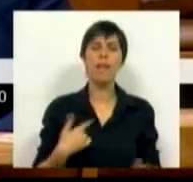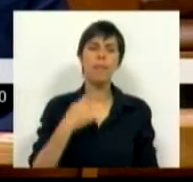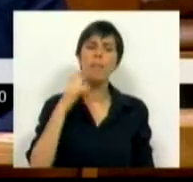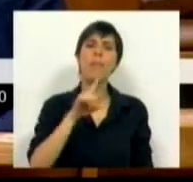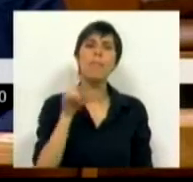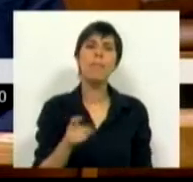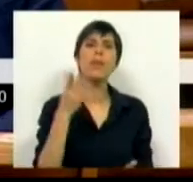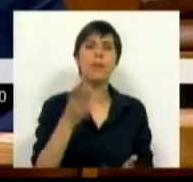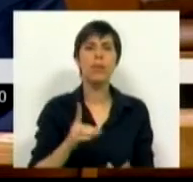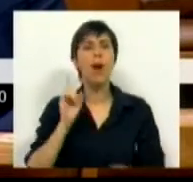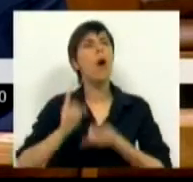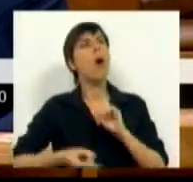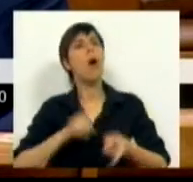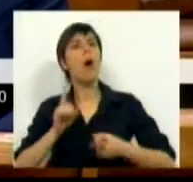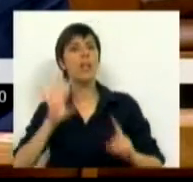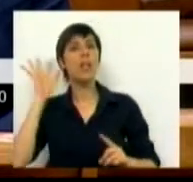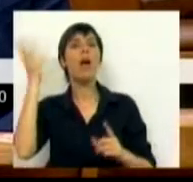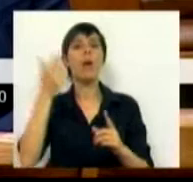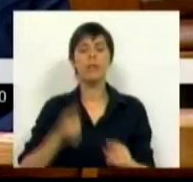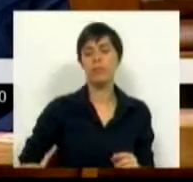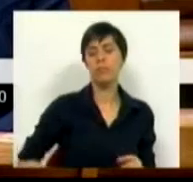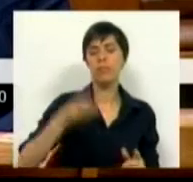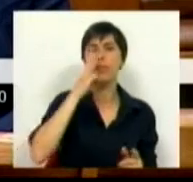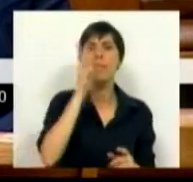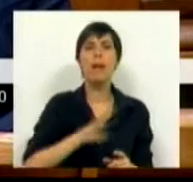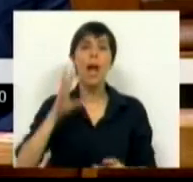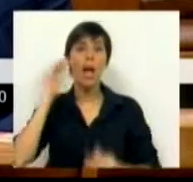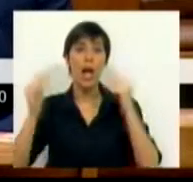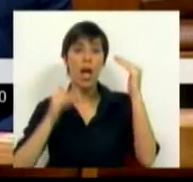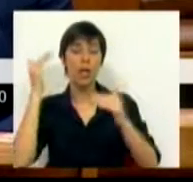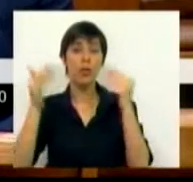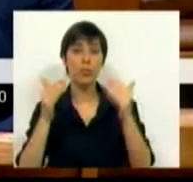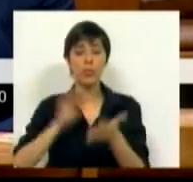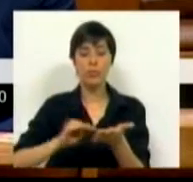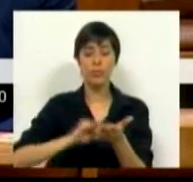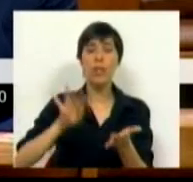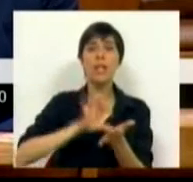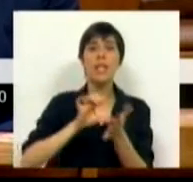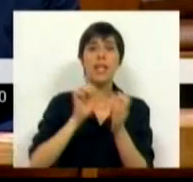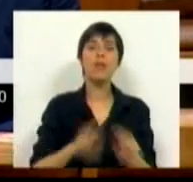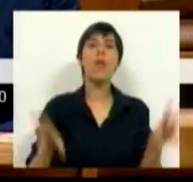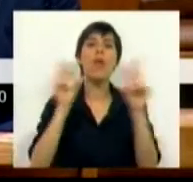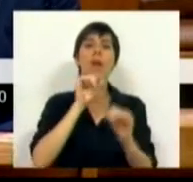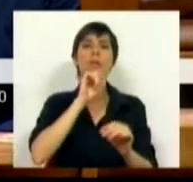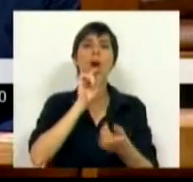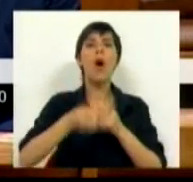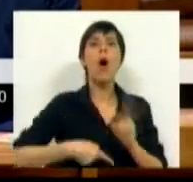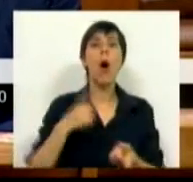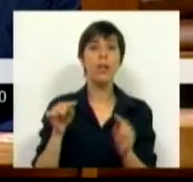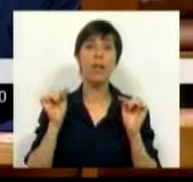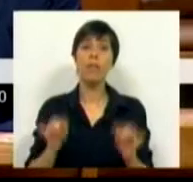perguntar o que aconteceu a centenas de milhares de adultos inscritos nos centros de novas oportunidades.